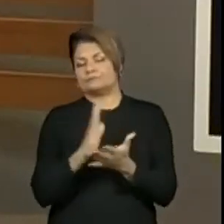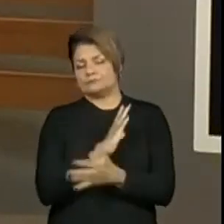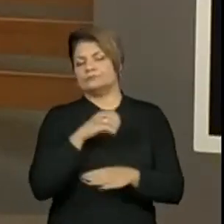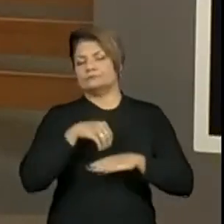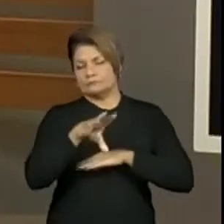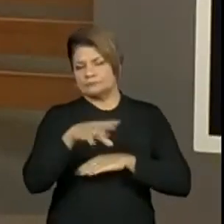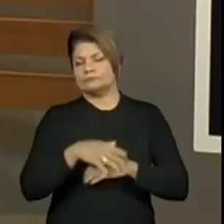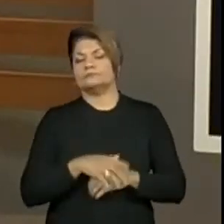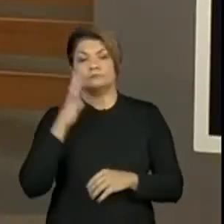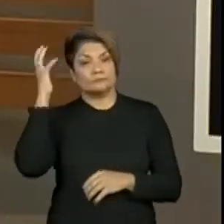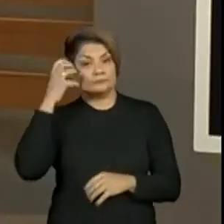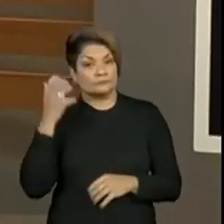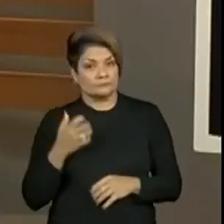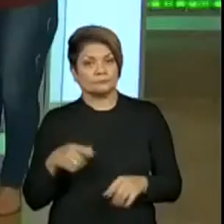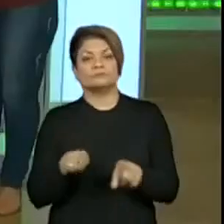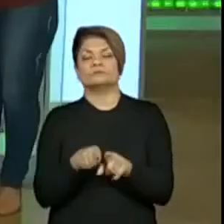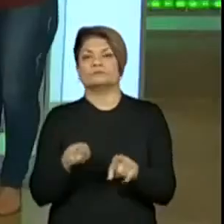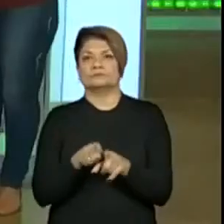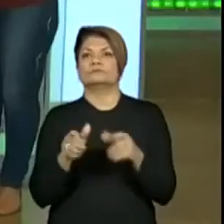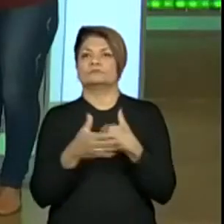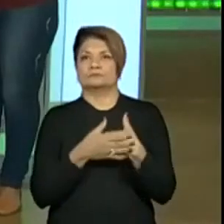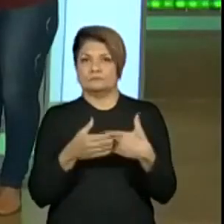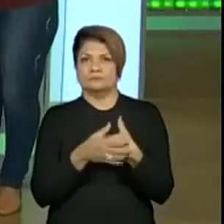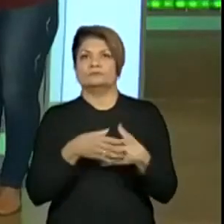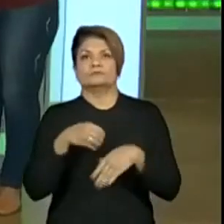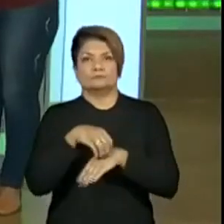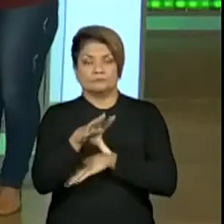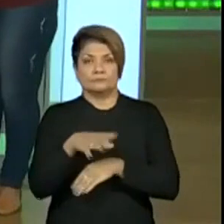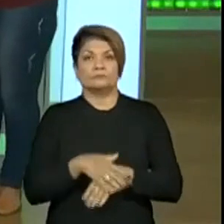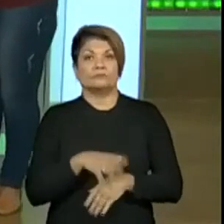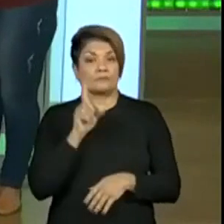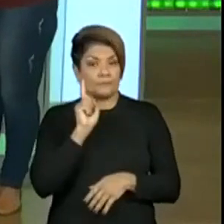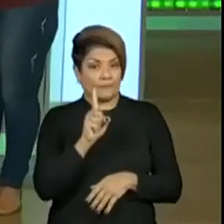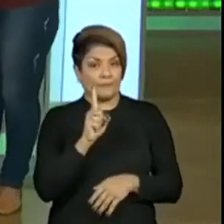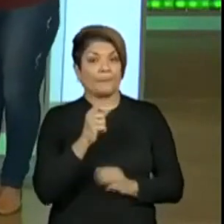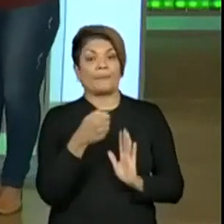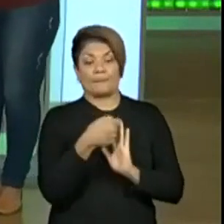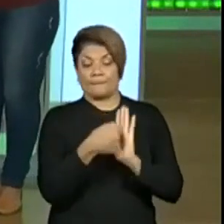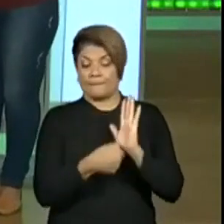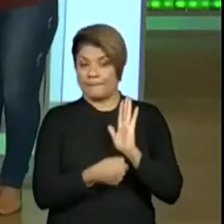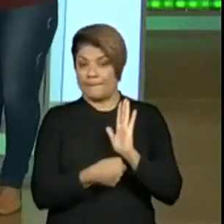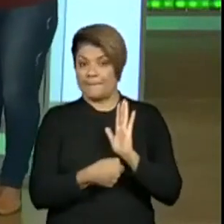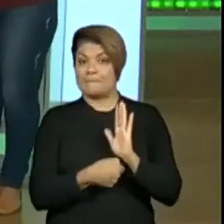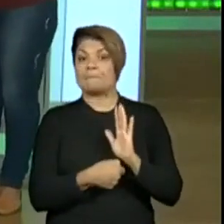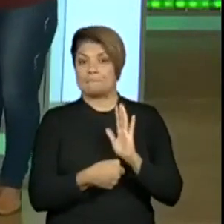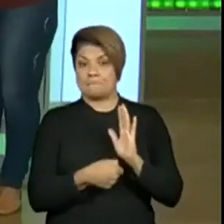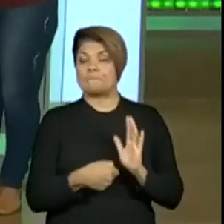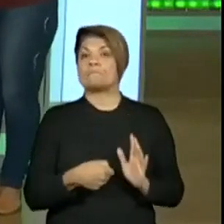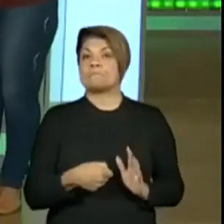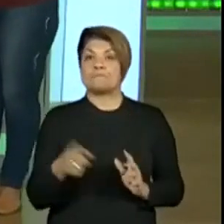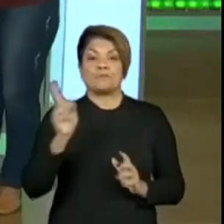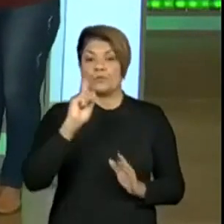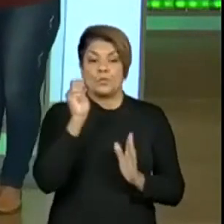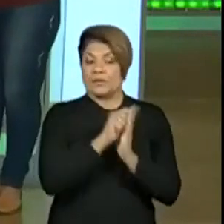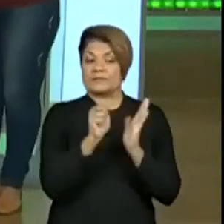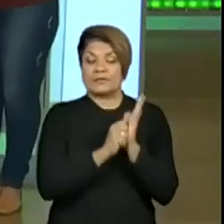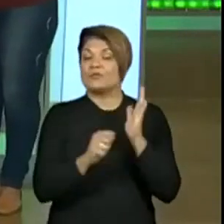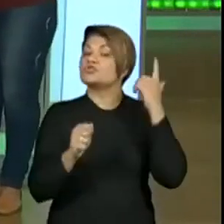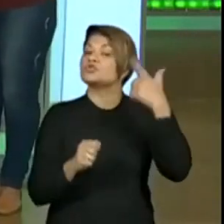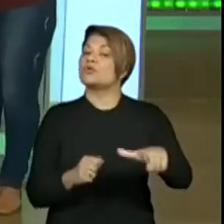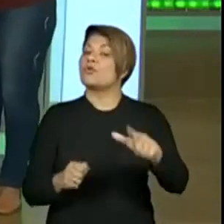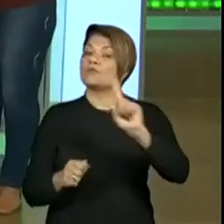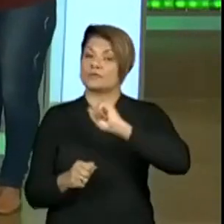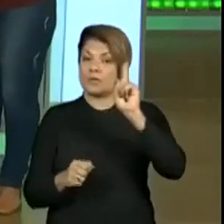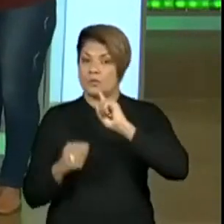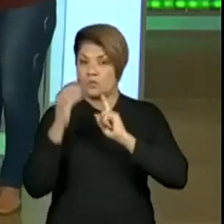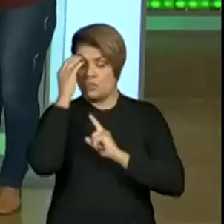muito carinho para a gente ter. Isso, lembrando que nós vamos fazer a produção de um texto, um texto de autoria, não é uma reescrita, é um texto